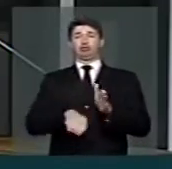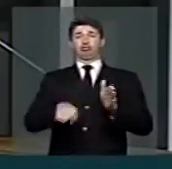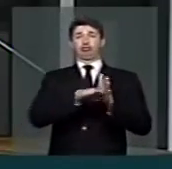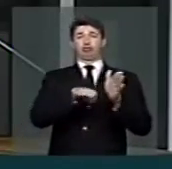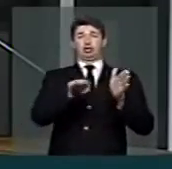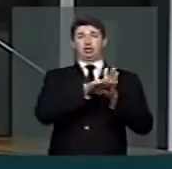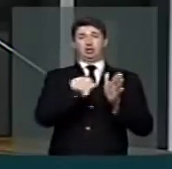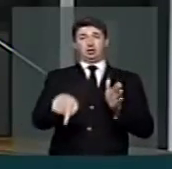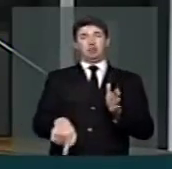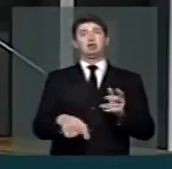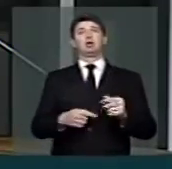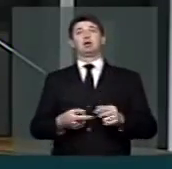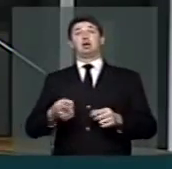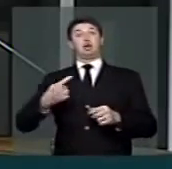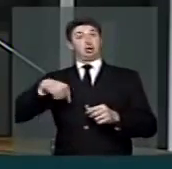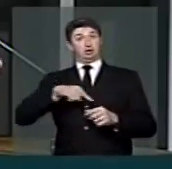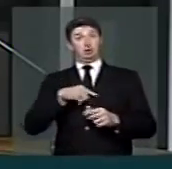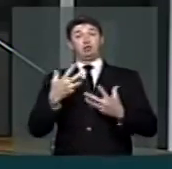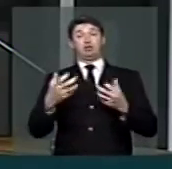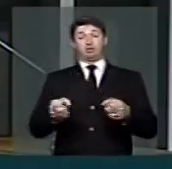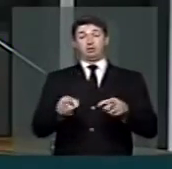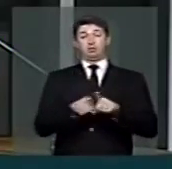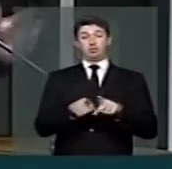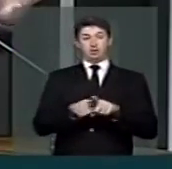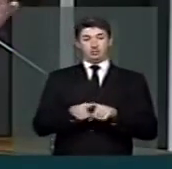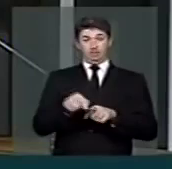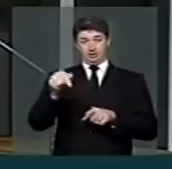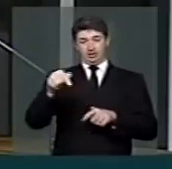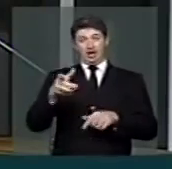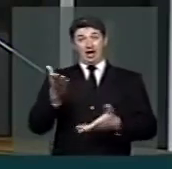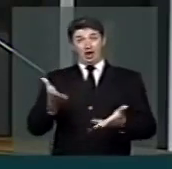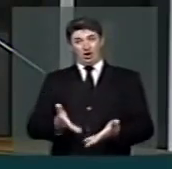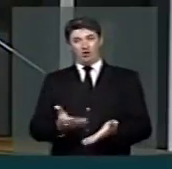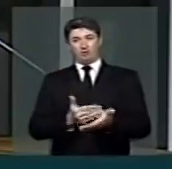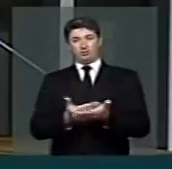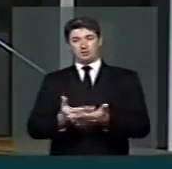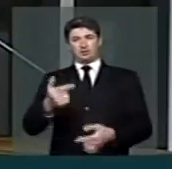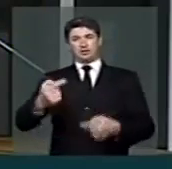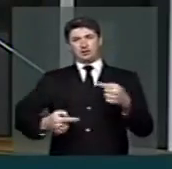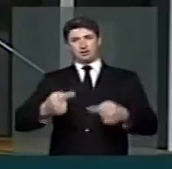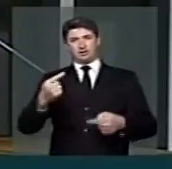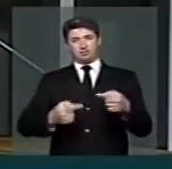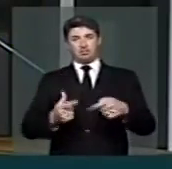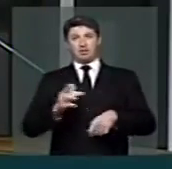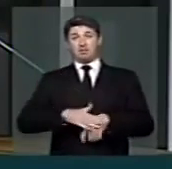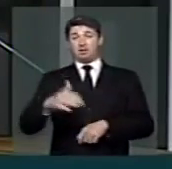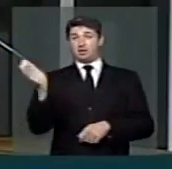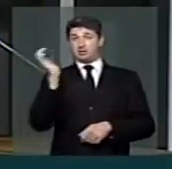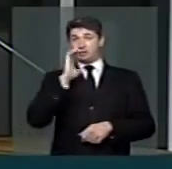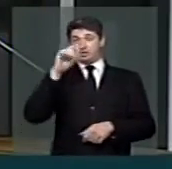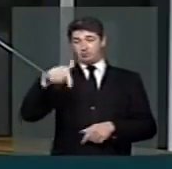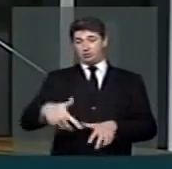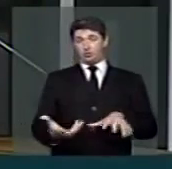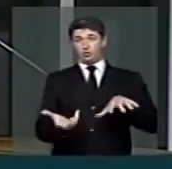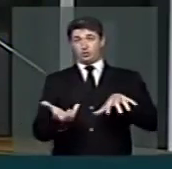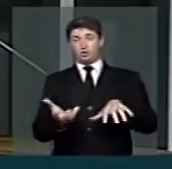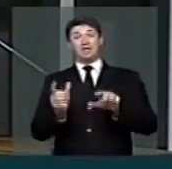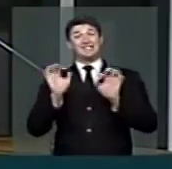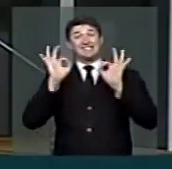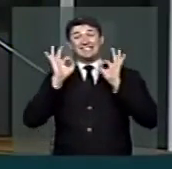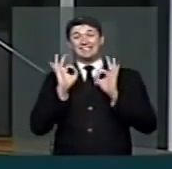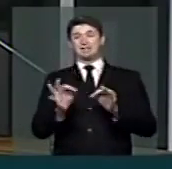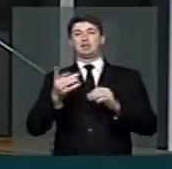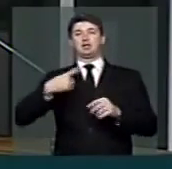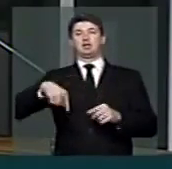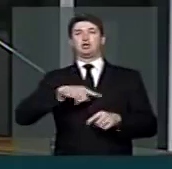e que vamos estar, a partir deste momento, tratando com maior agilidade aqui no Congresso, é que exatamente